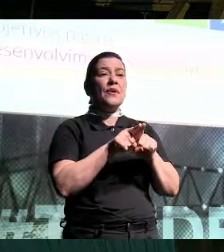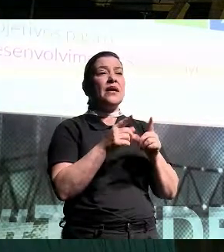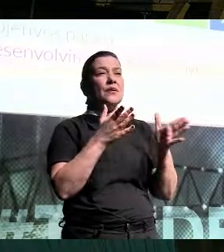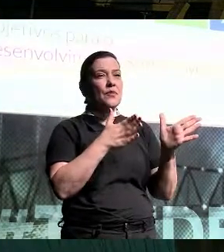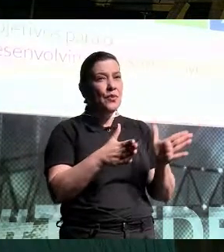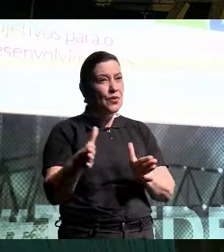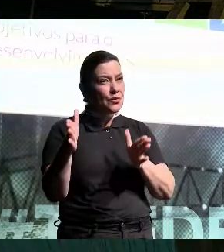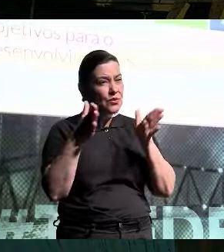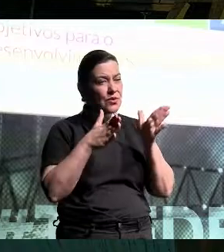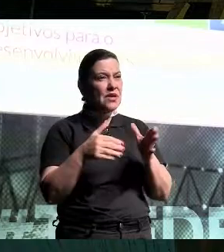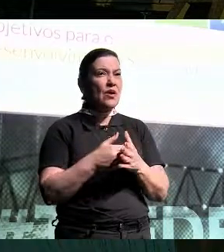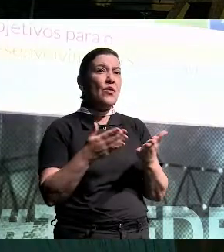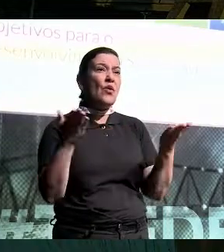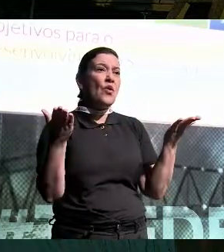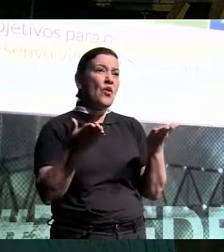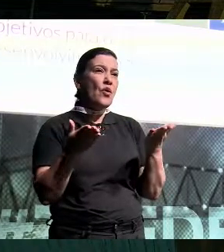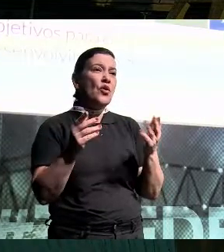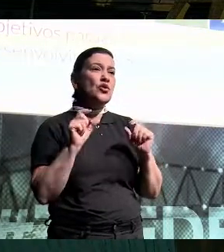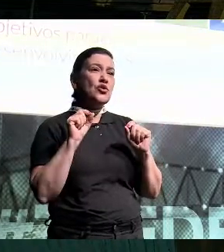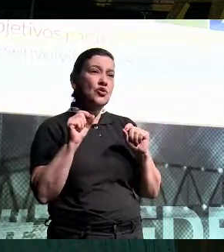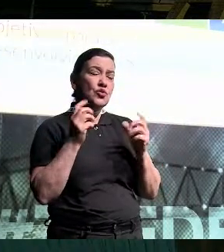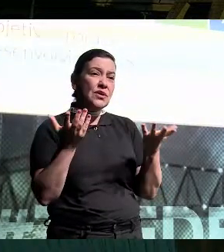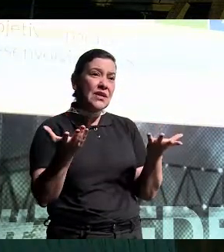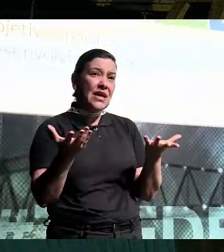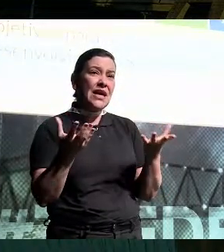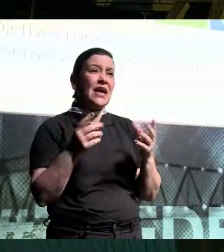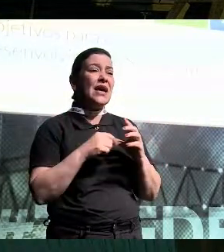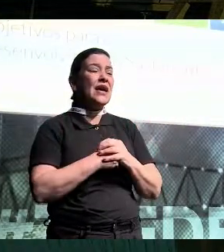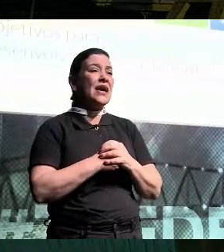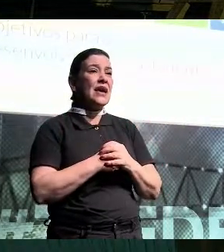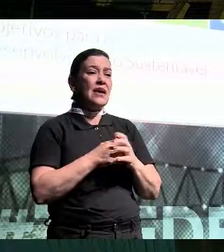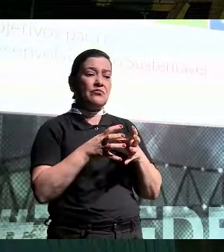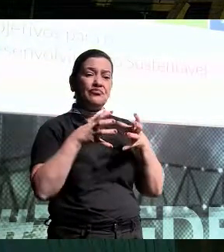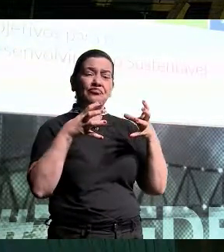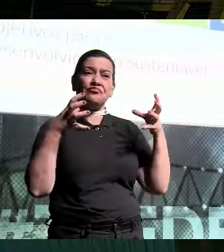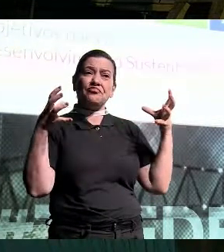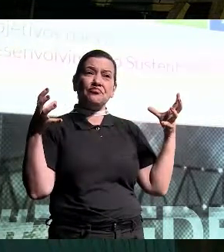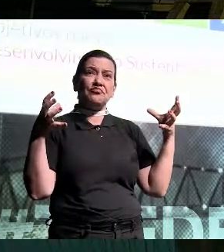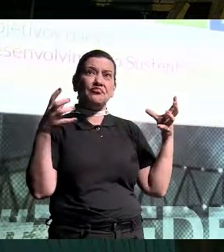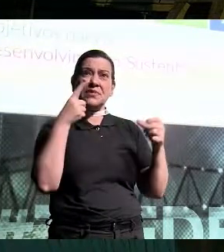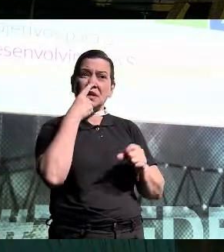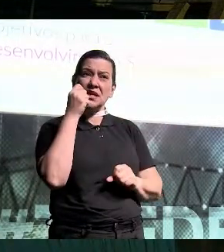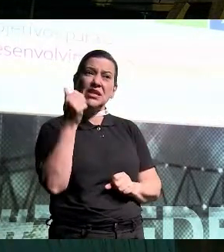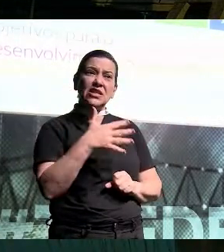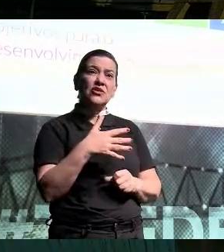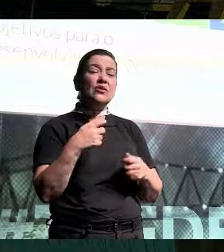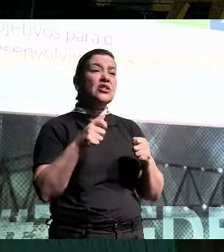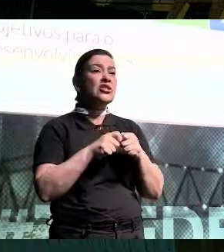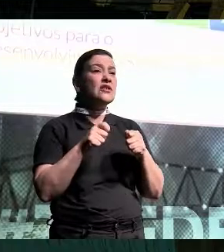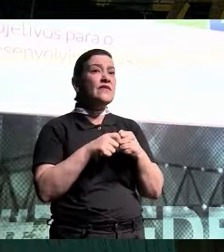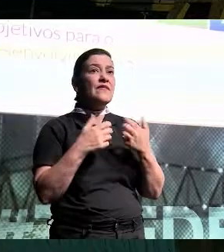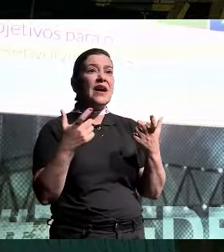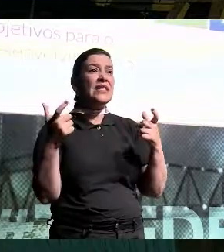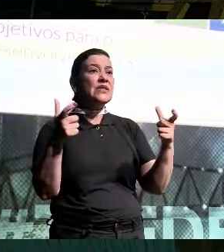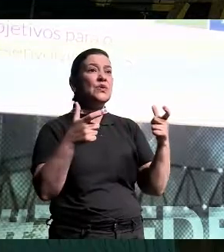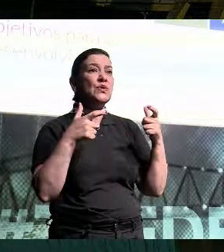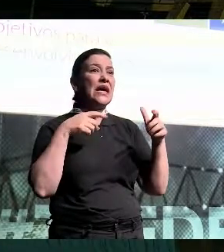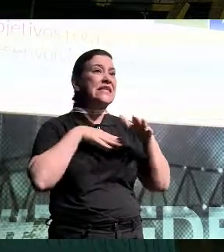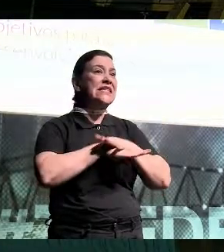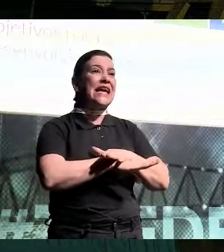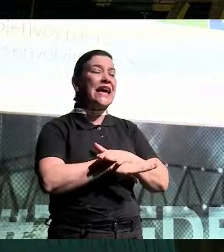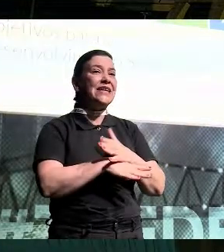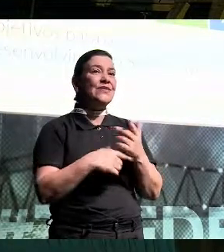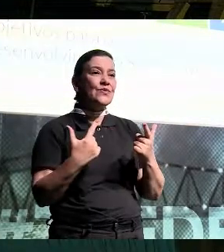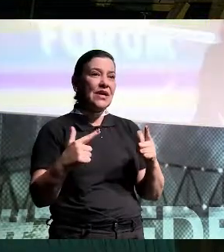desse lixo. A gente hoje enterra no Brasil a maioria do nosso lixo. Não é por aí. O que a gente faz? Não tem espaço para enterrar.